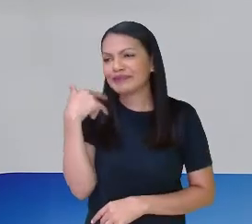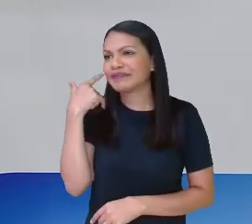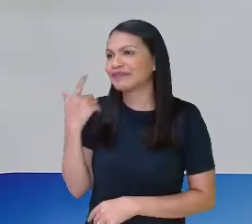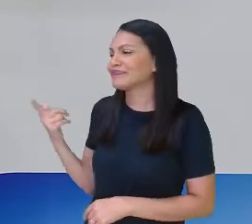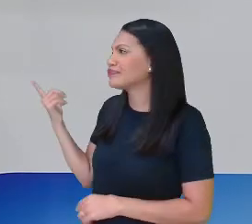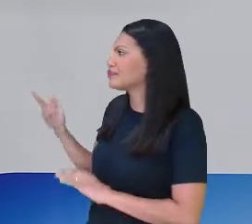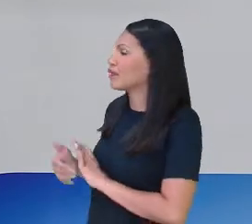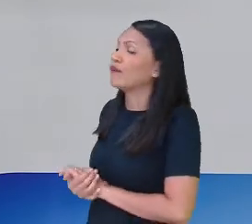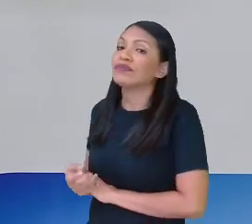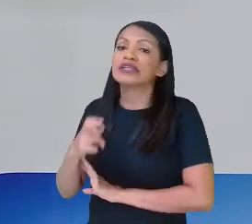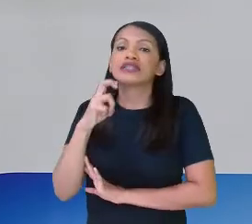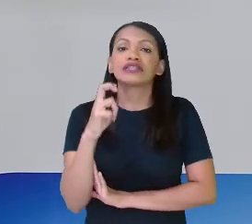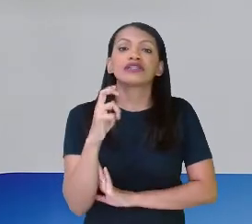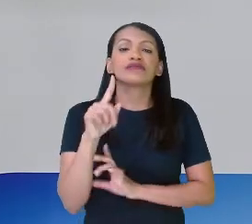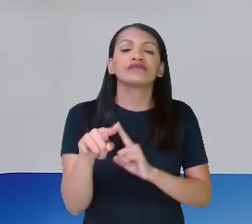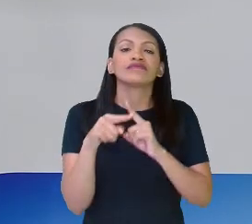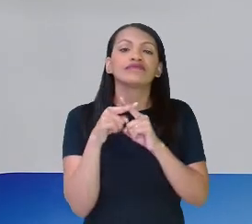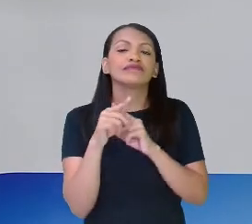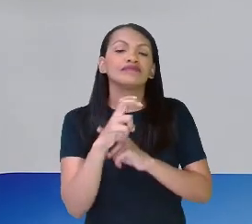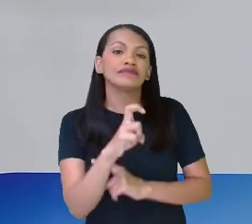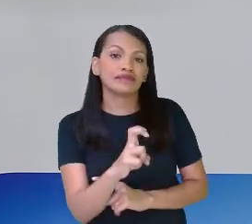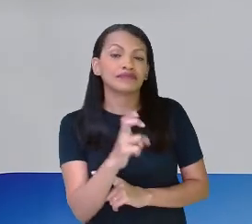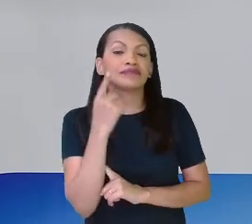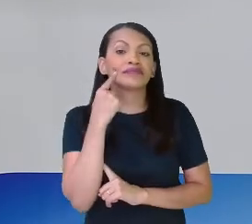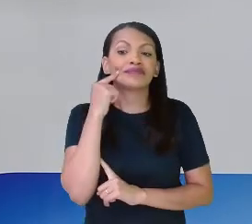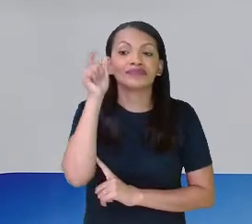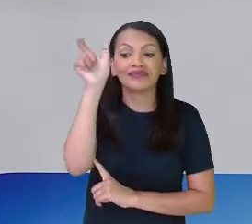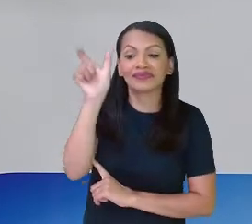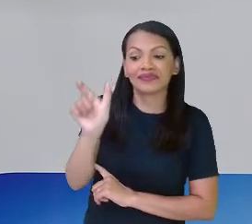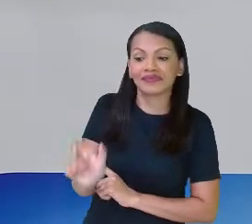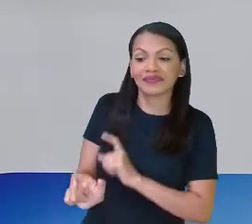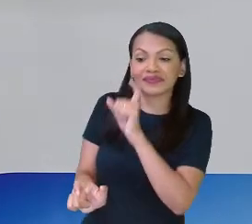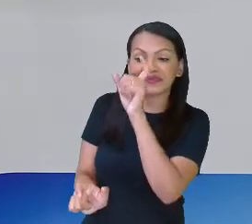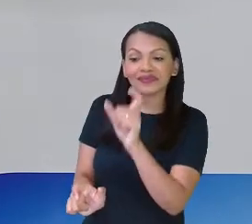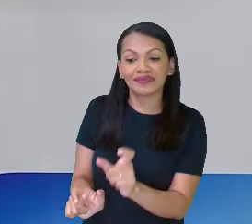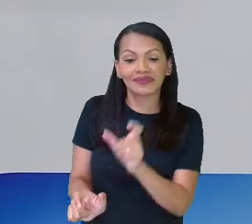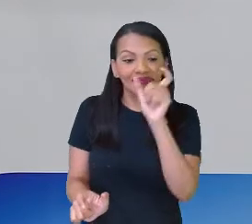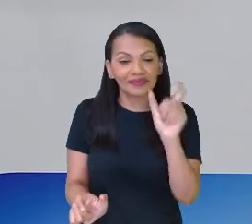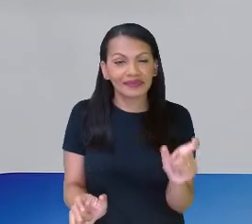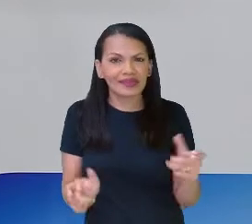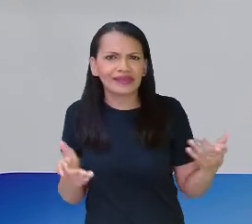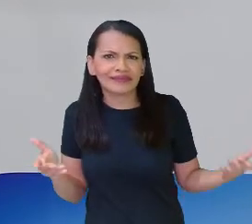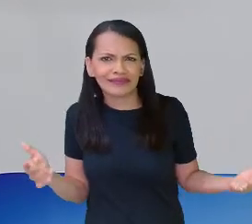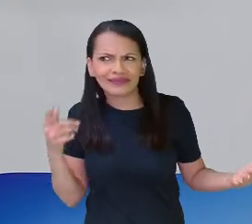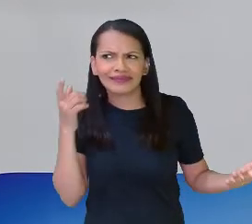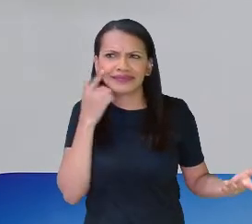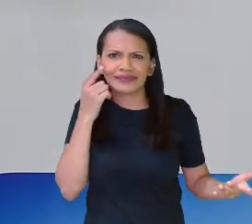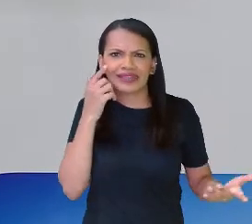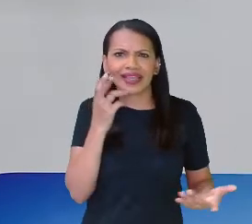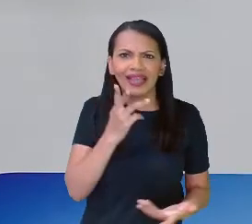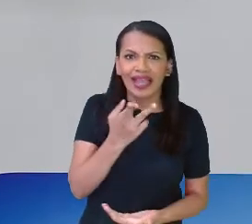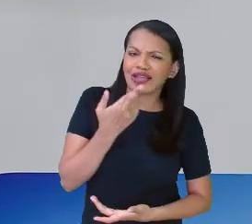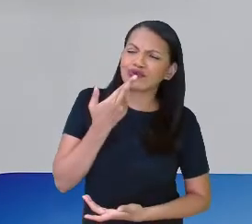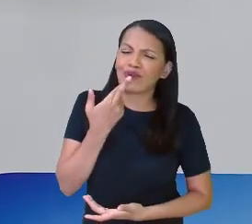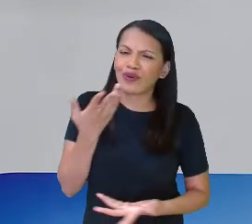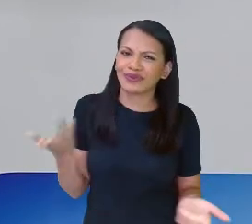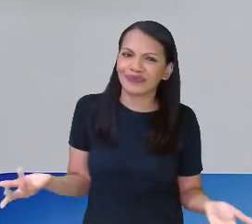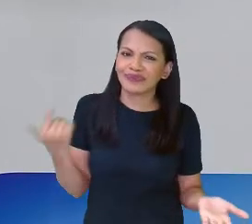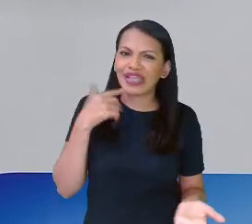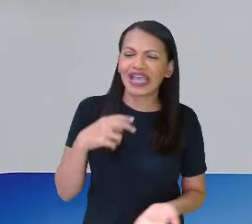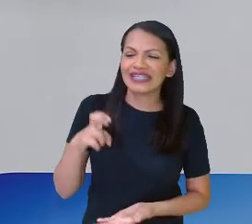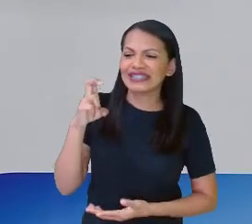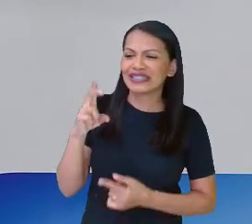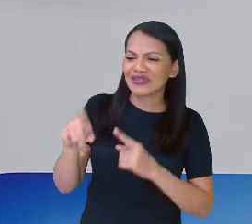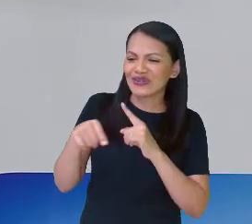vezes 5. A coluna vezes as linhas. Aí, a gente acha a resposta. 5 vezes